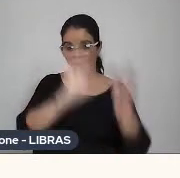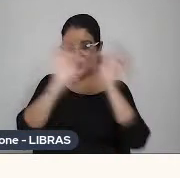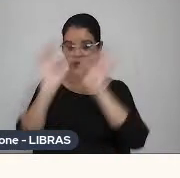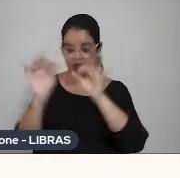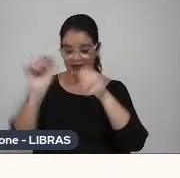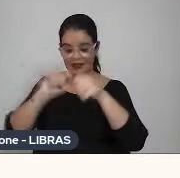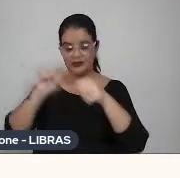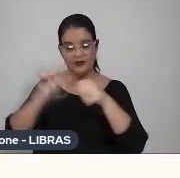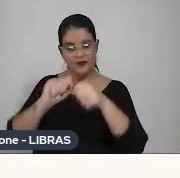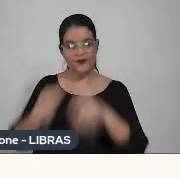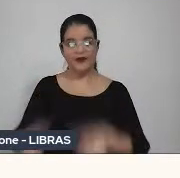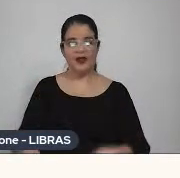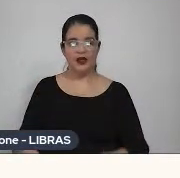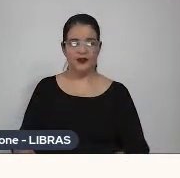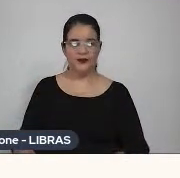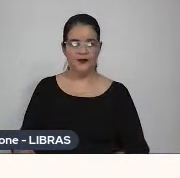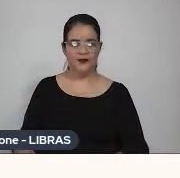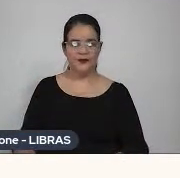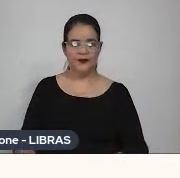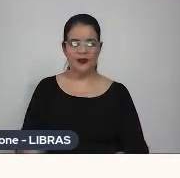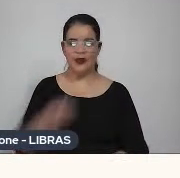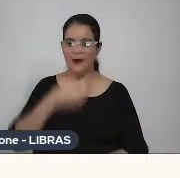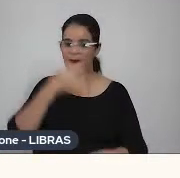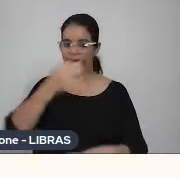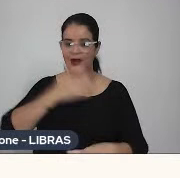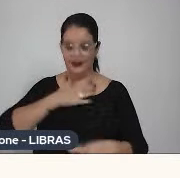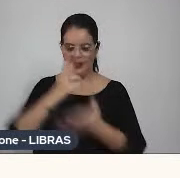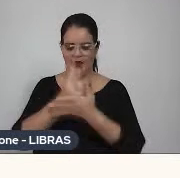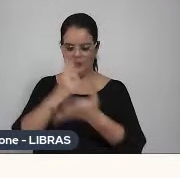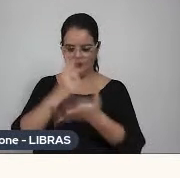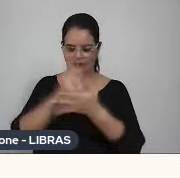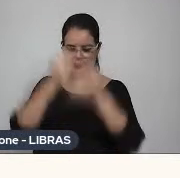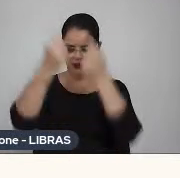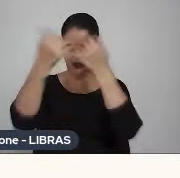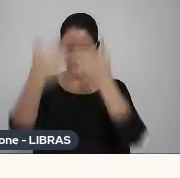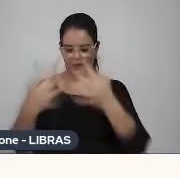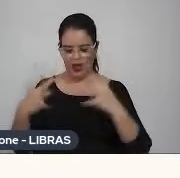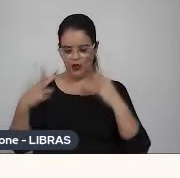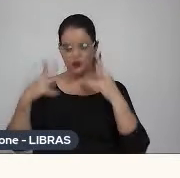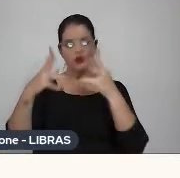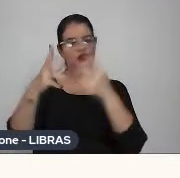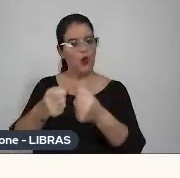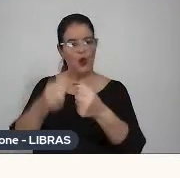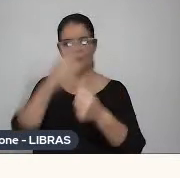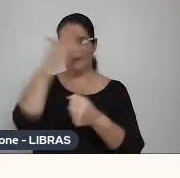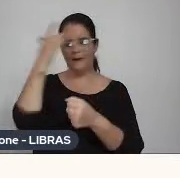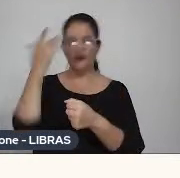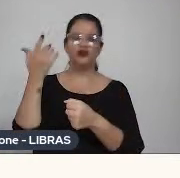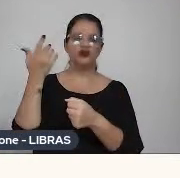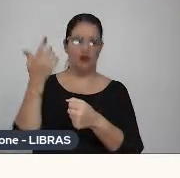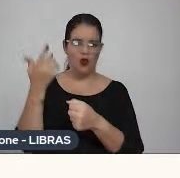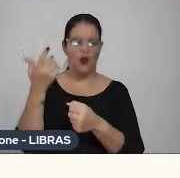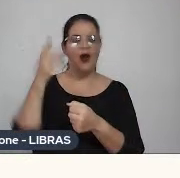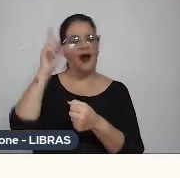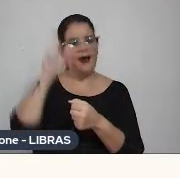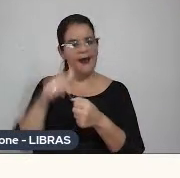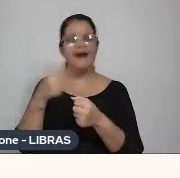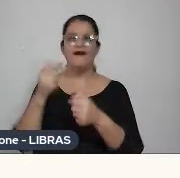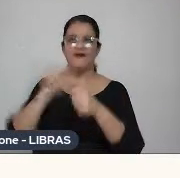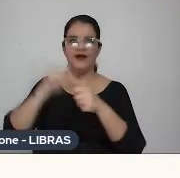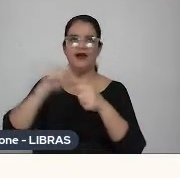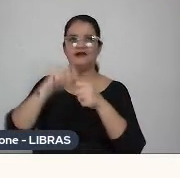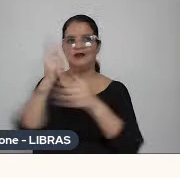câmera 35, que pra mim, eu sempre falo que eu acho que todo animador deveria passar, que é fazer uma animação